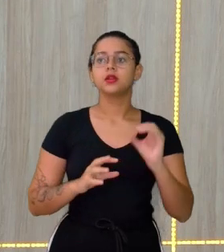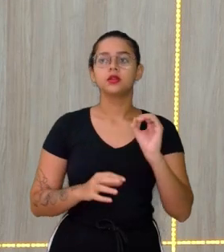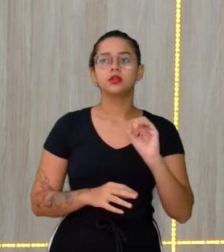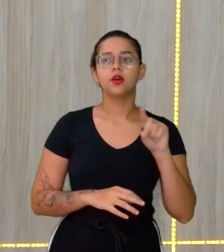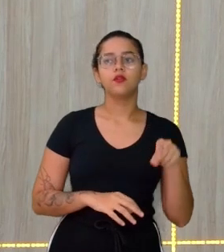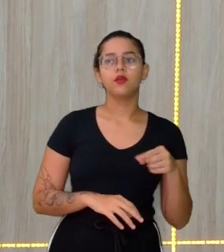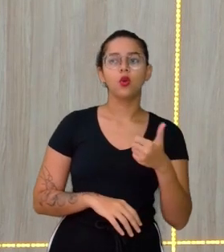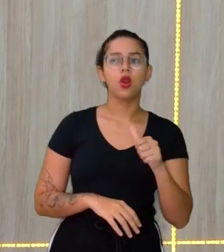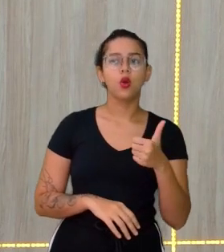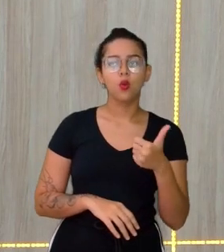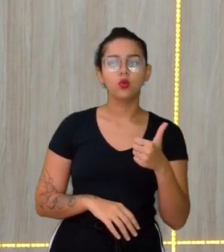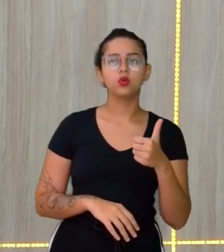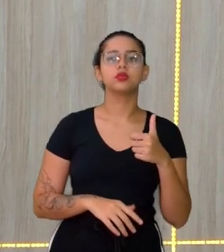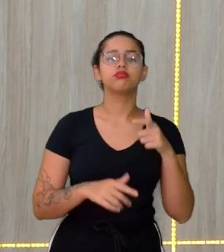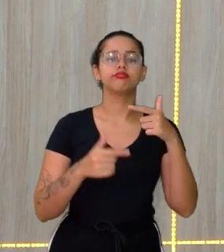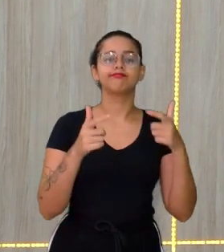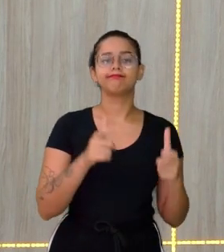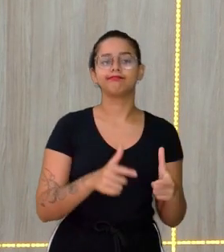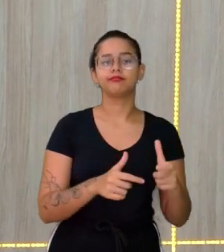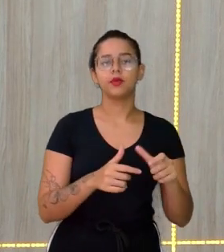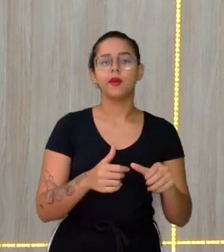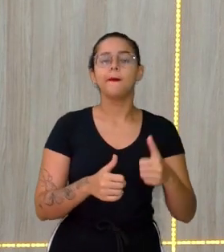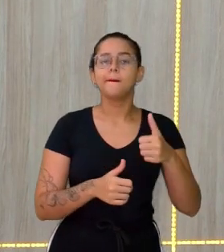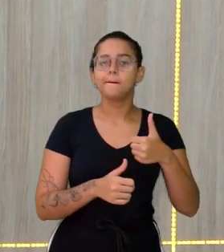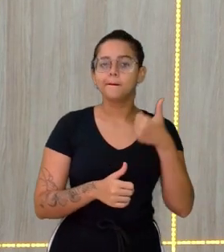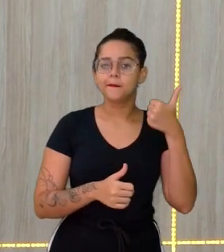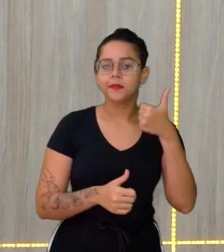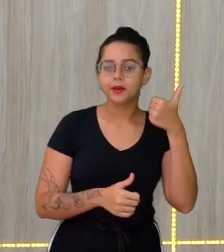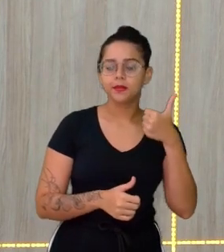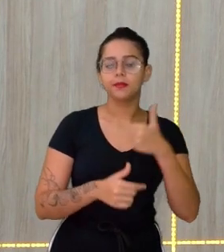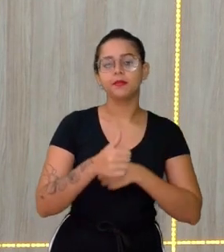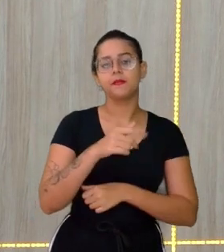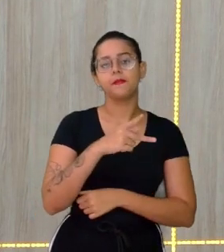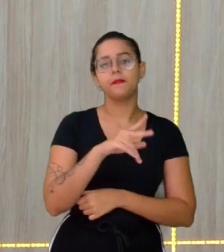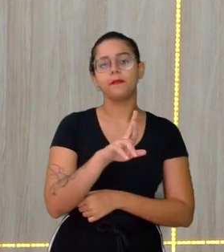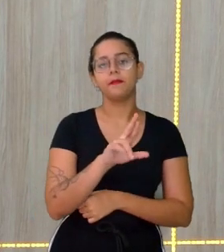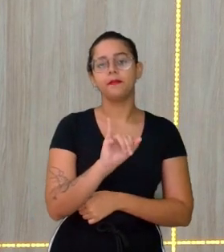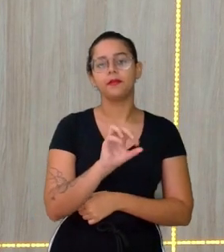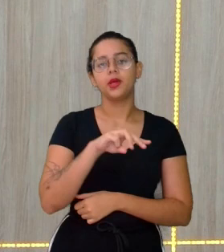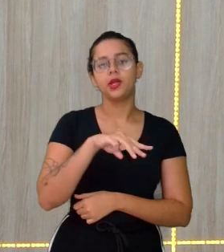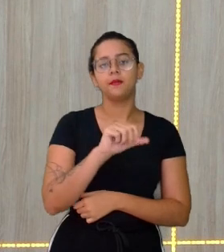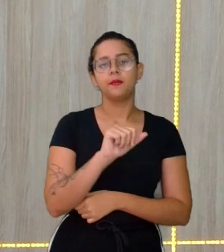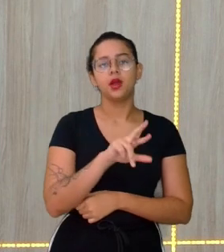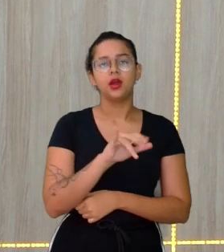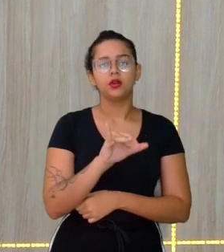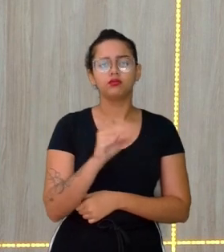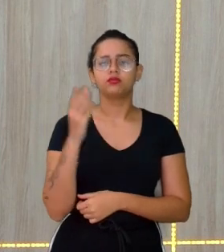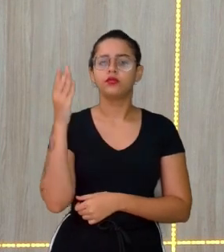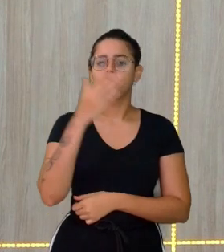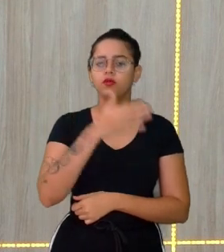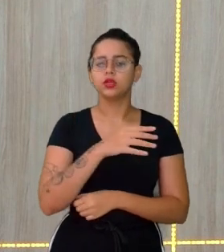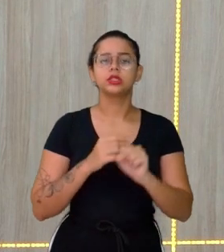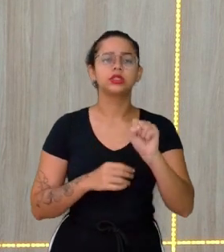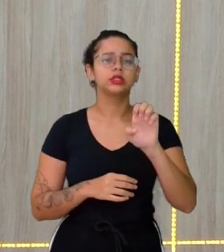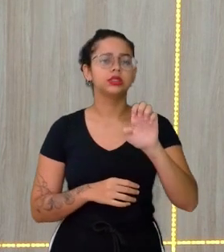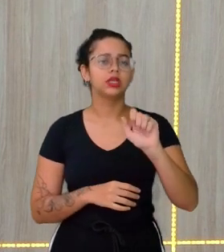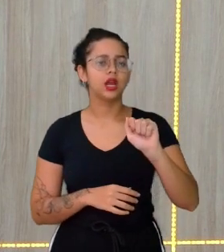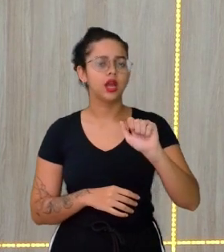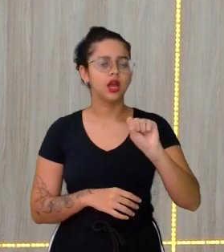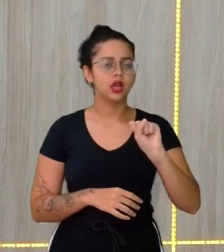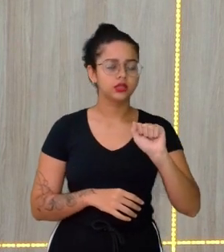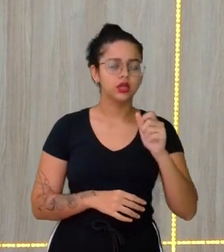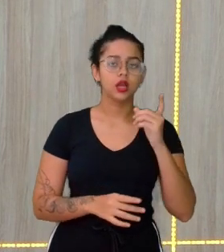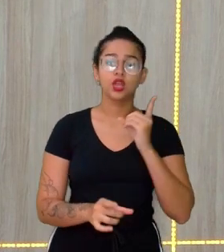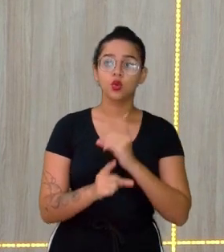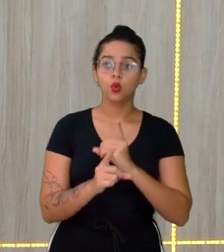% Daquilo que a gente Chama de setor Primário Da economia A gente quando vai ali No SEASA Por exemplo A